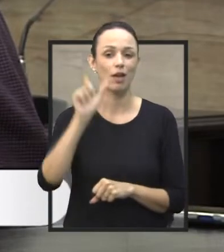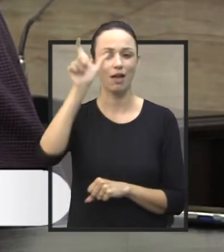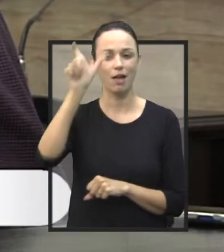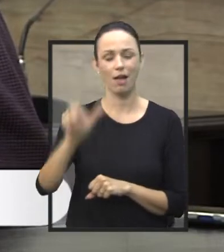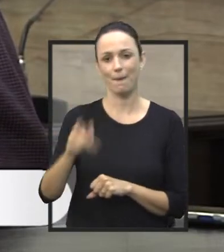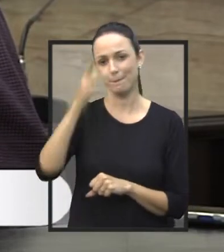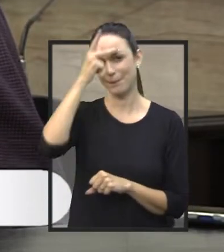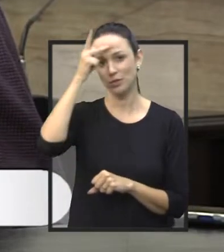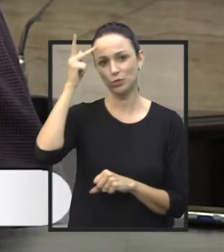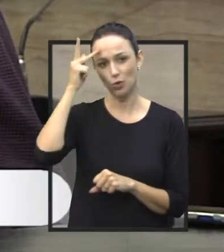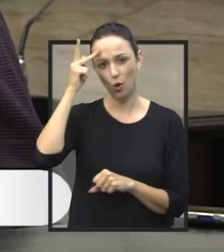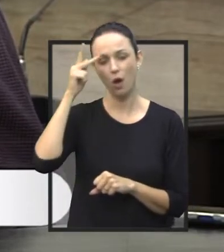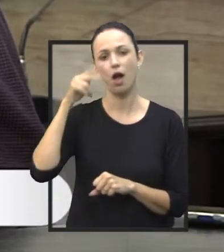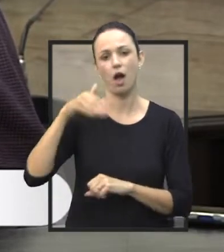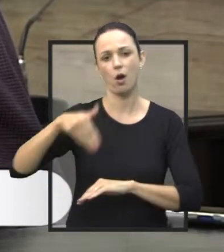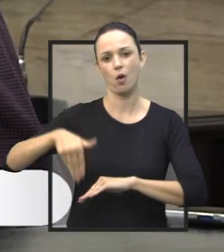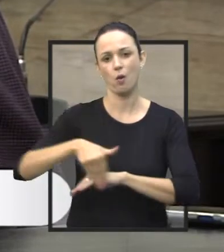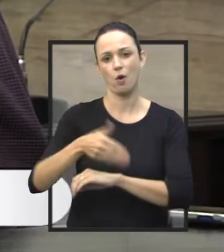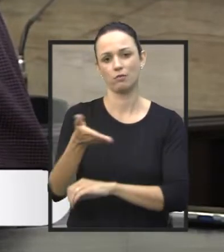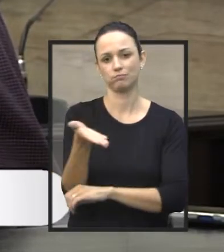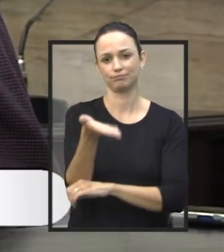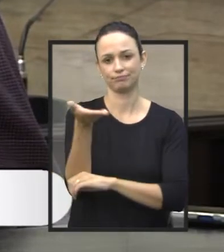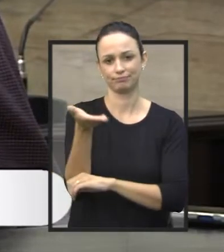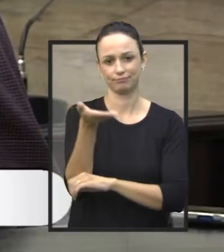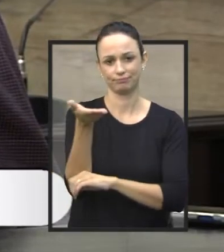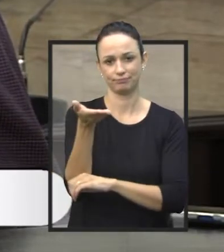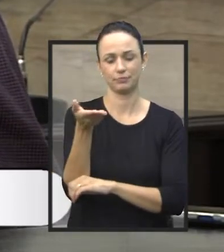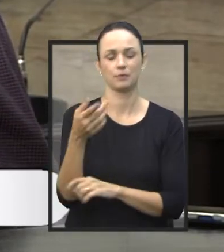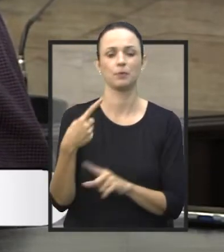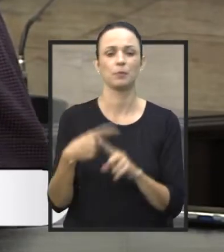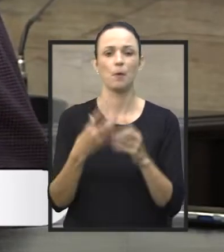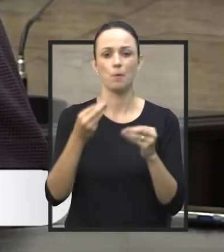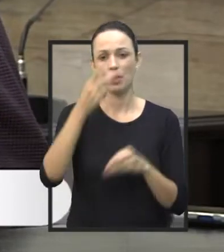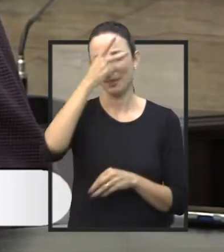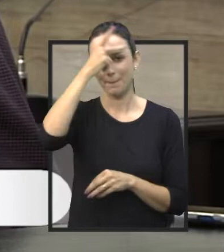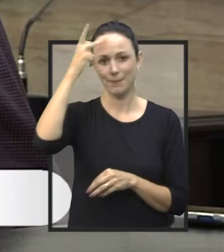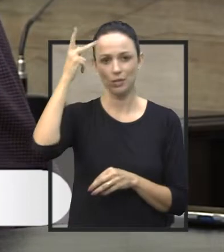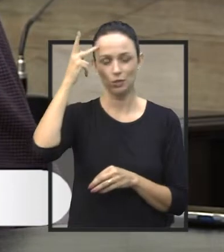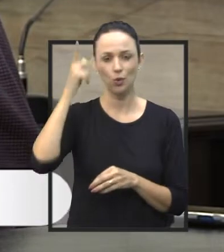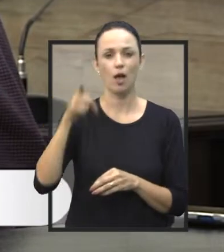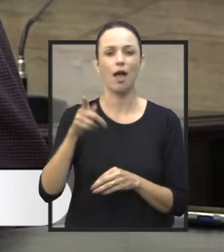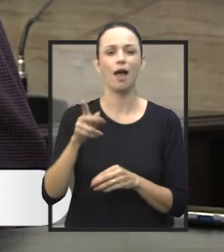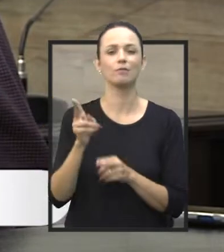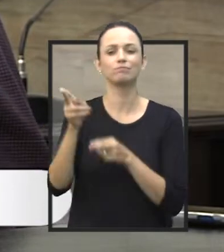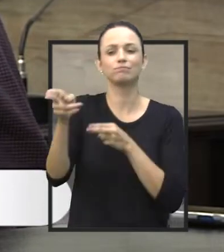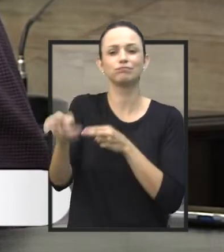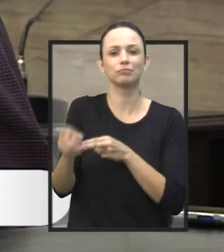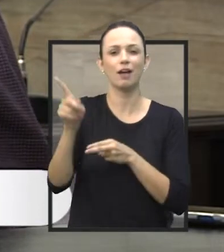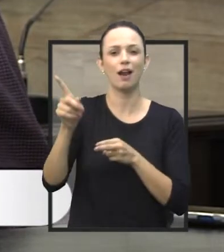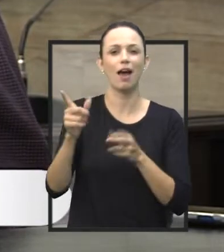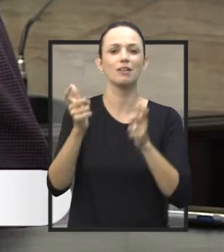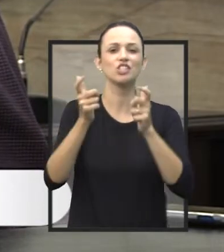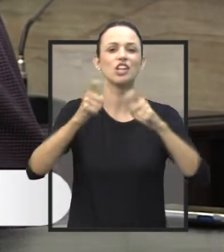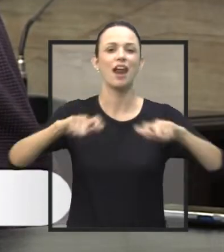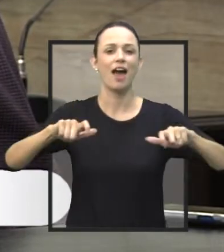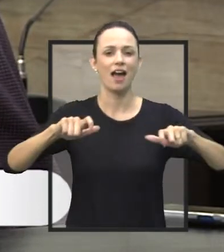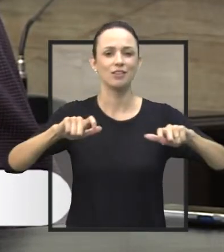situação de rua. Muitos deles que estavam alojados ali no ginásio de esporte doutor Neves,